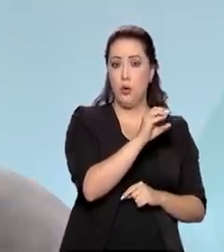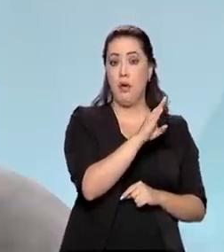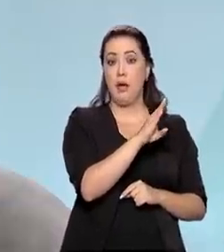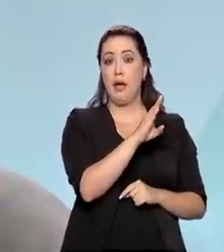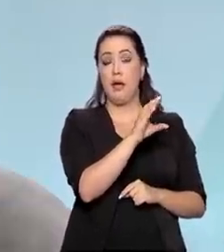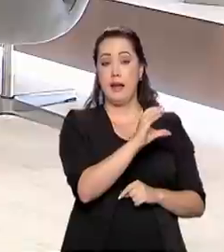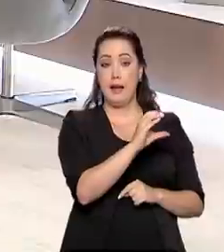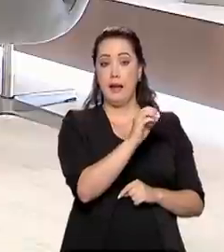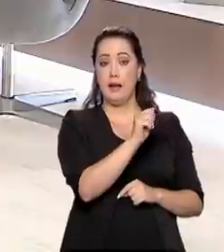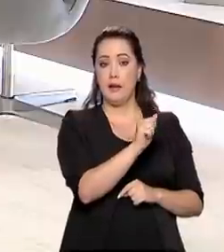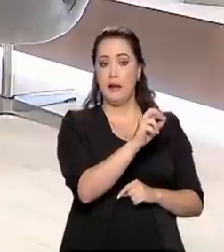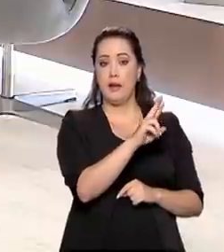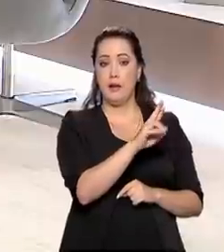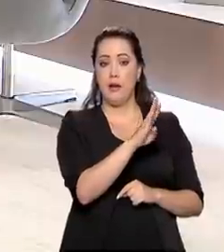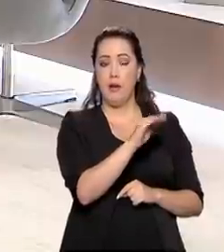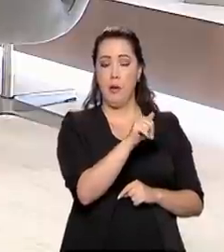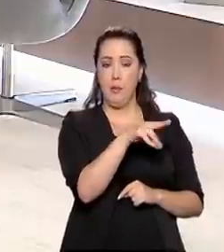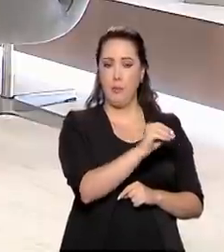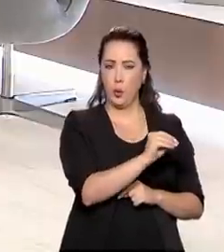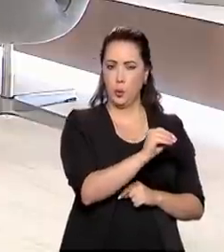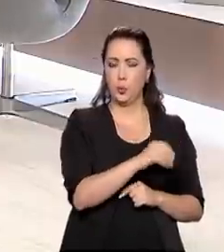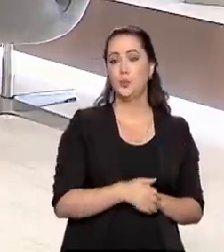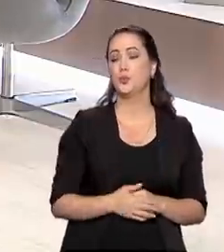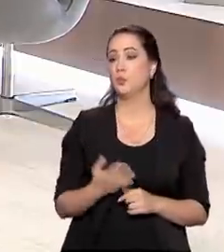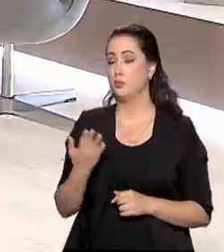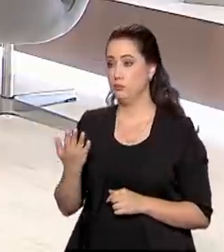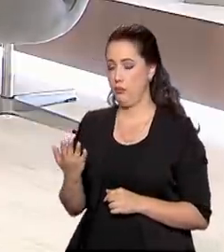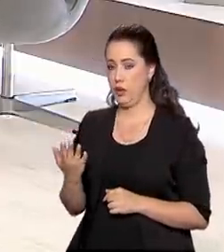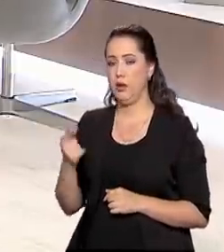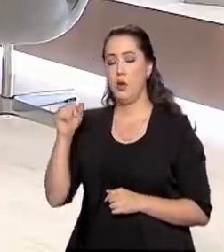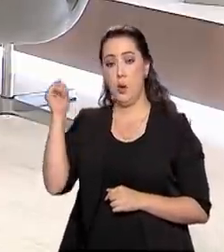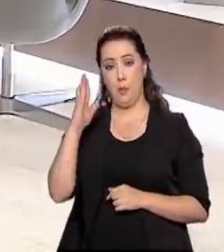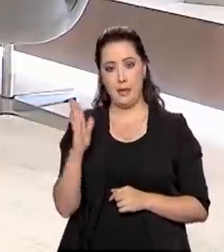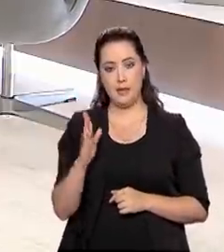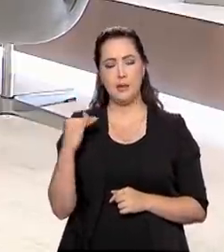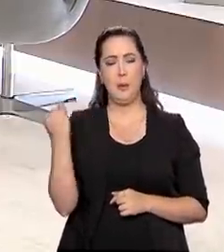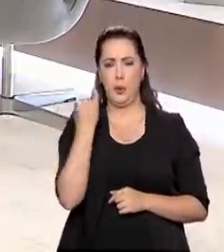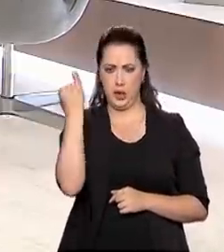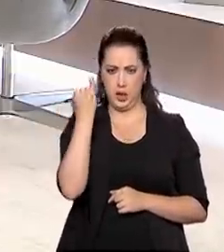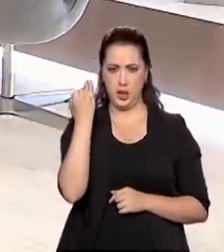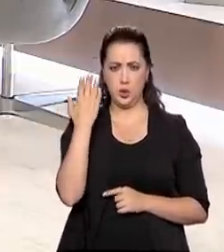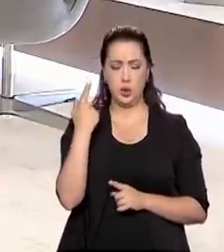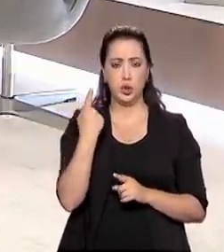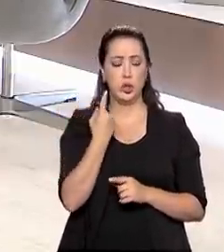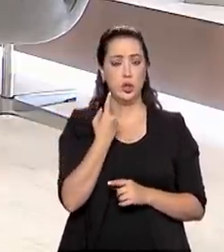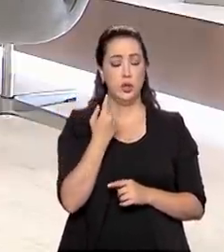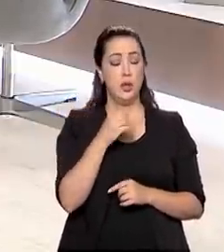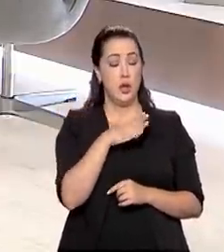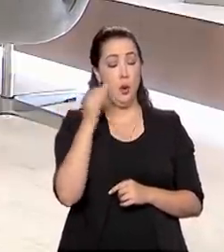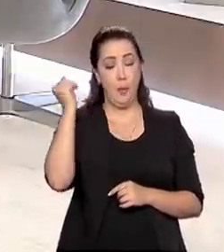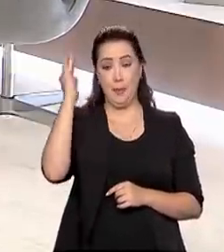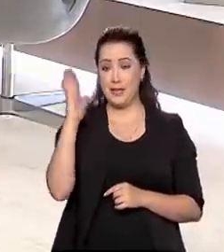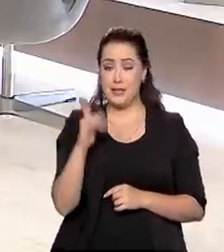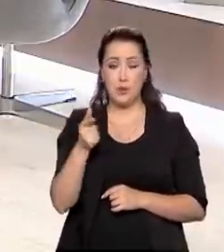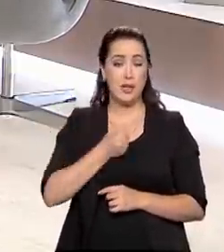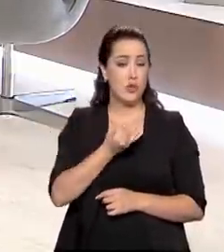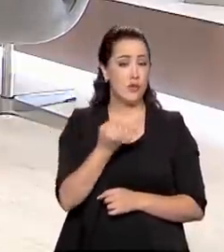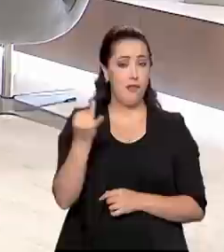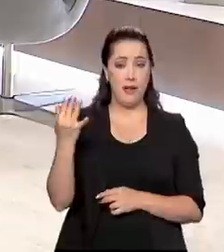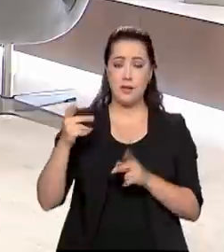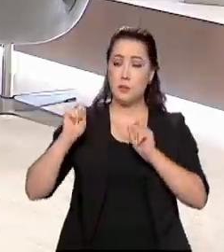questão da energia limpa e renovável. Sim, o Brasil tem grandes recursos naturais que podem ser